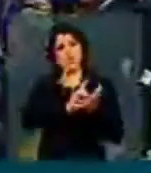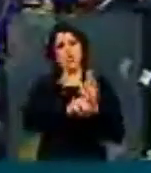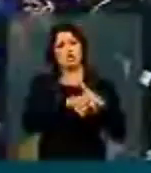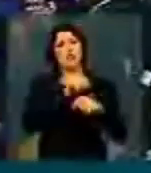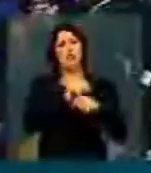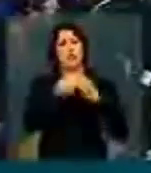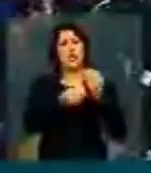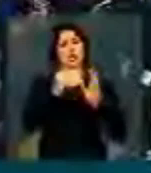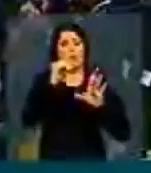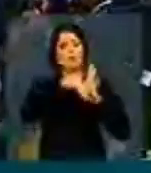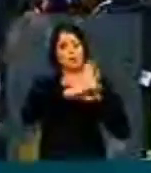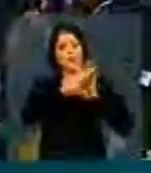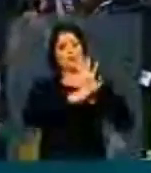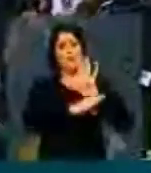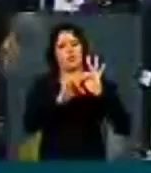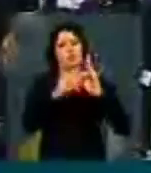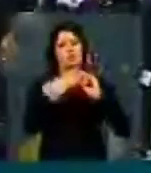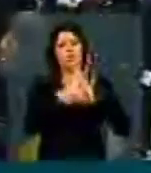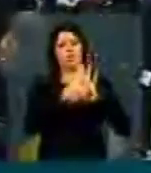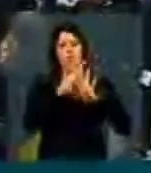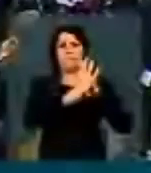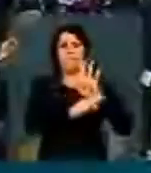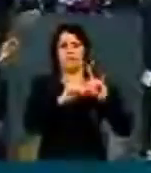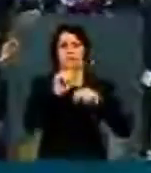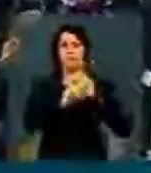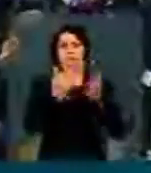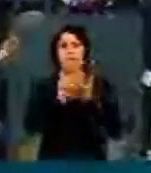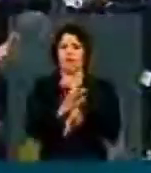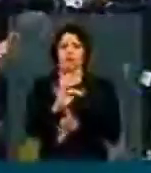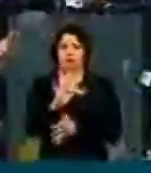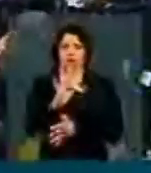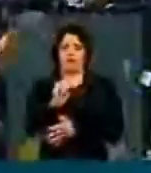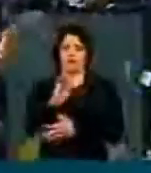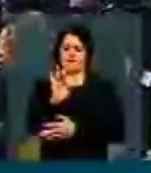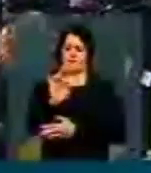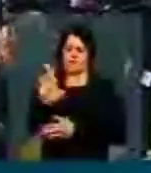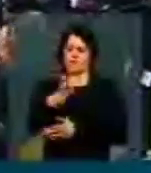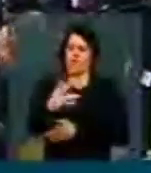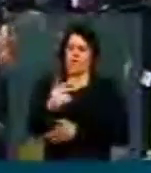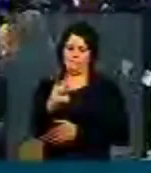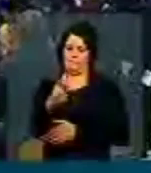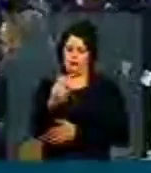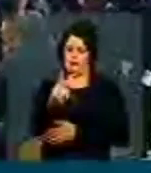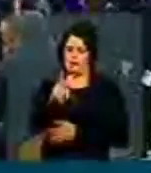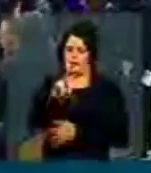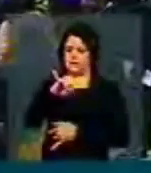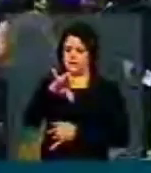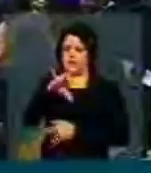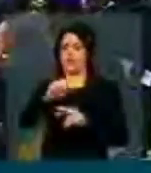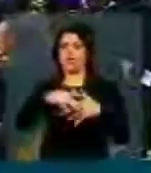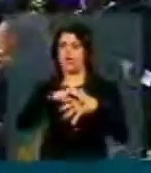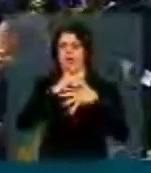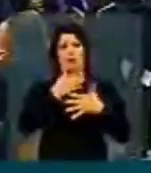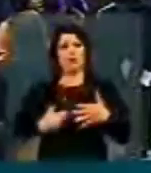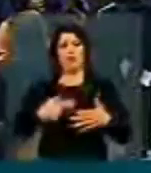inclusão da pauta, inclusão na pauta desse fim do fator previdenciário. E tivemos o posicionamento do líder do governo, deputado Arlindo Kinali, colocando